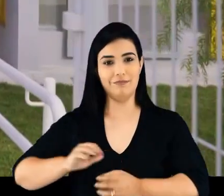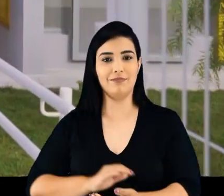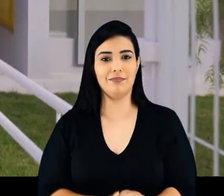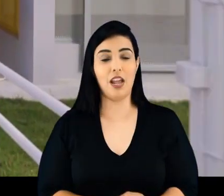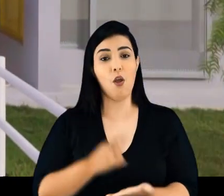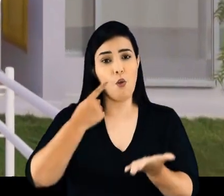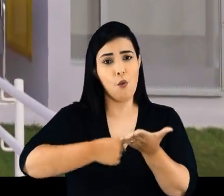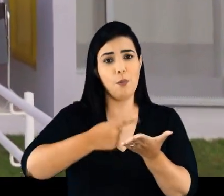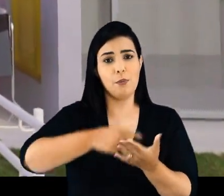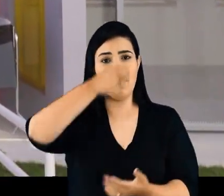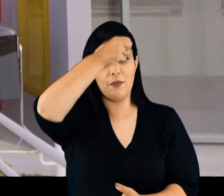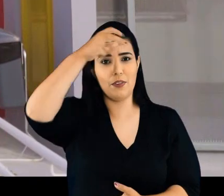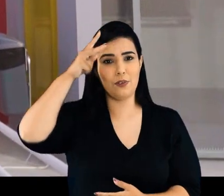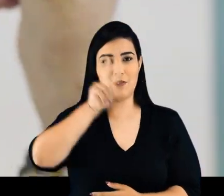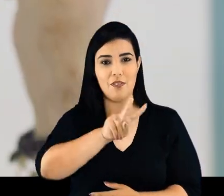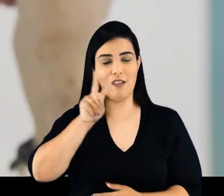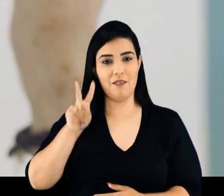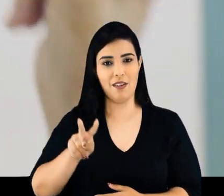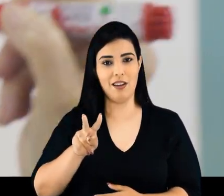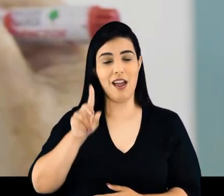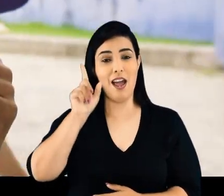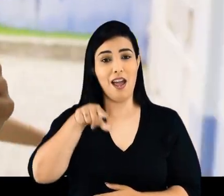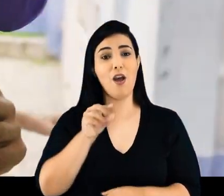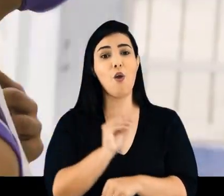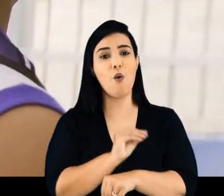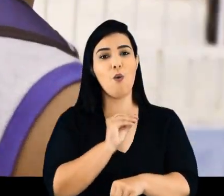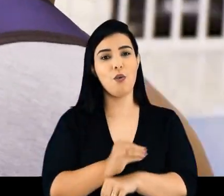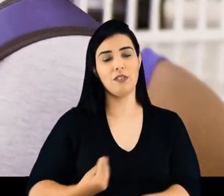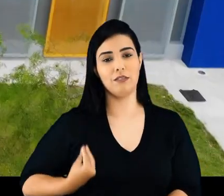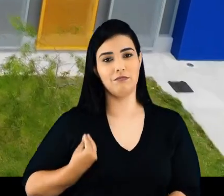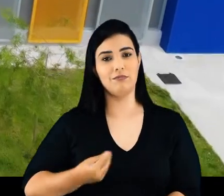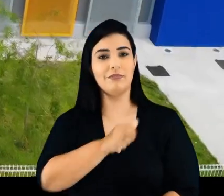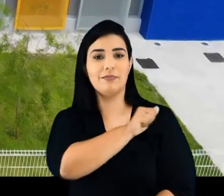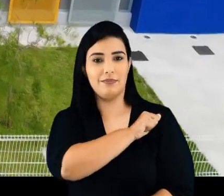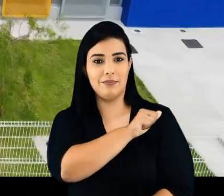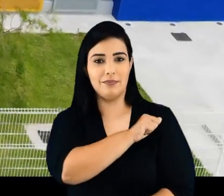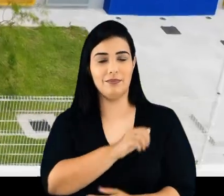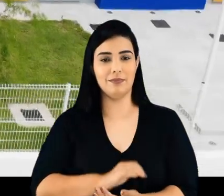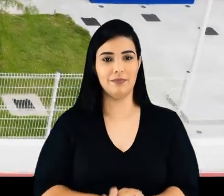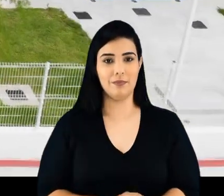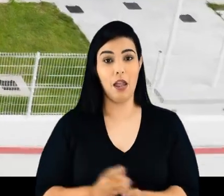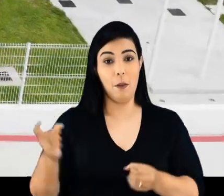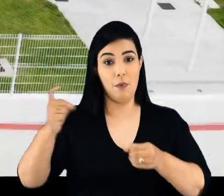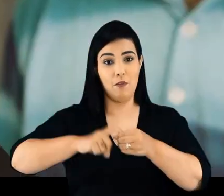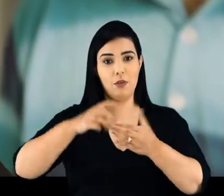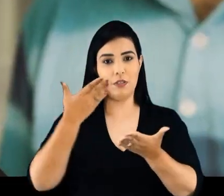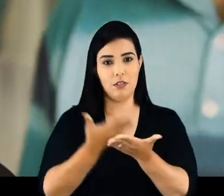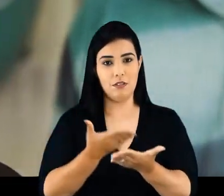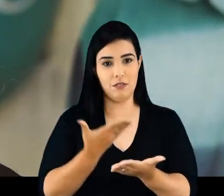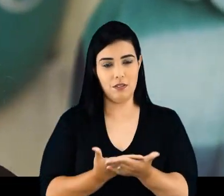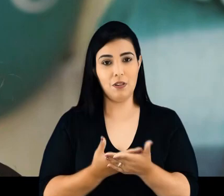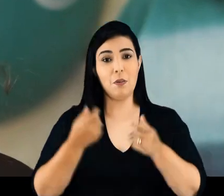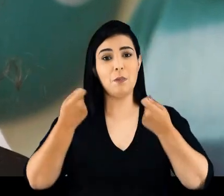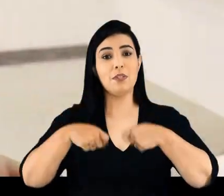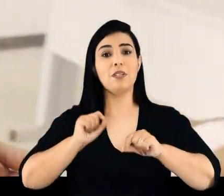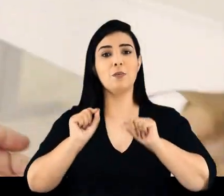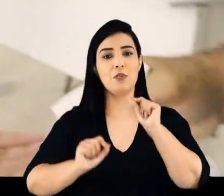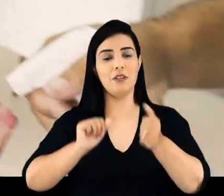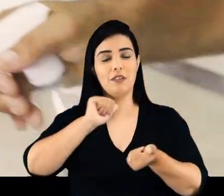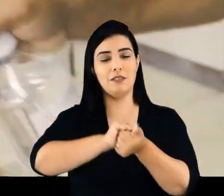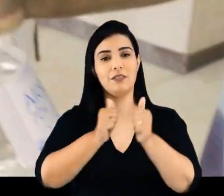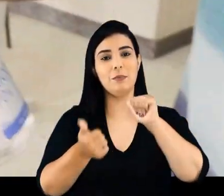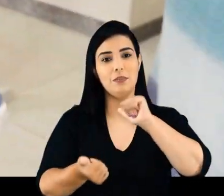O futuro começa na educação. E o compromisso da Prefeitura de Vila Velha é cuidar dos nossos